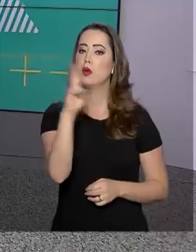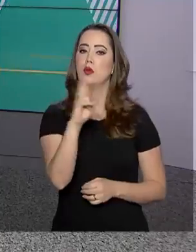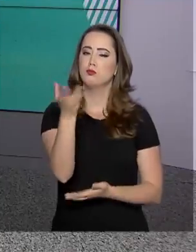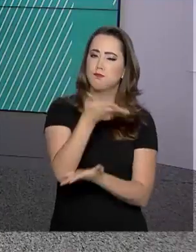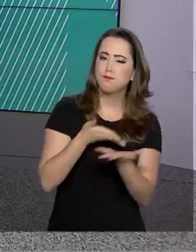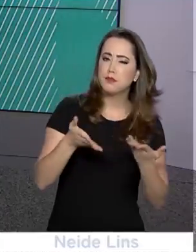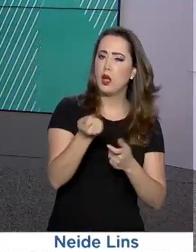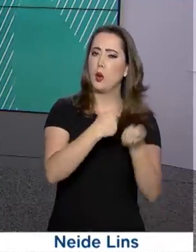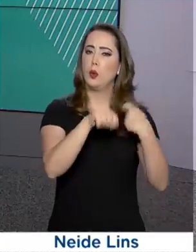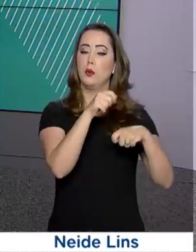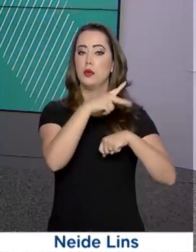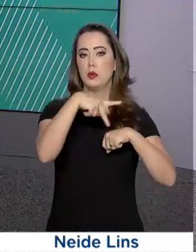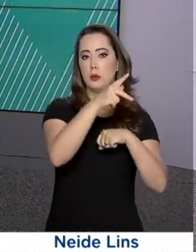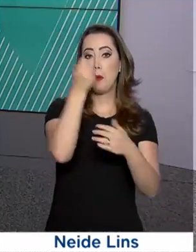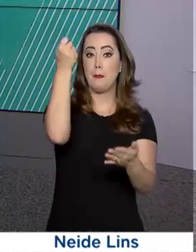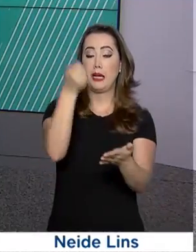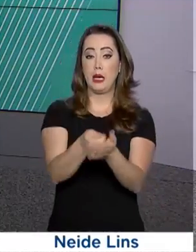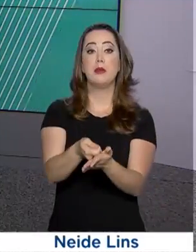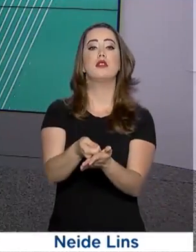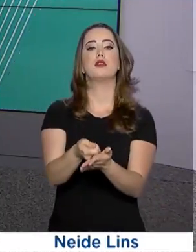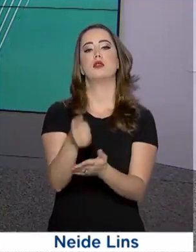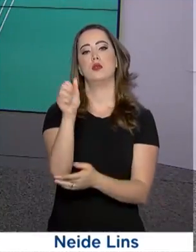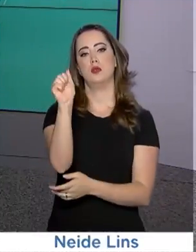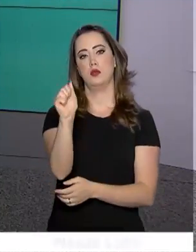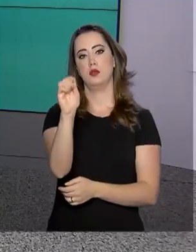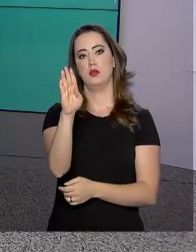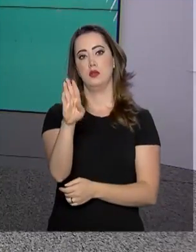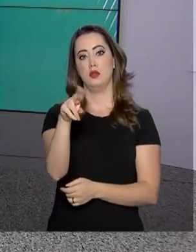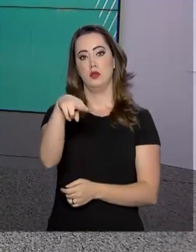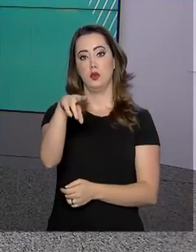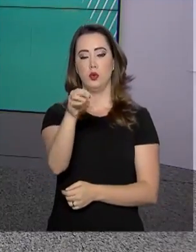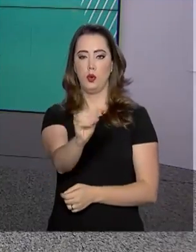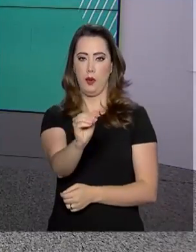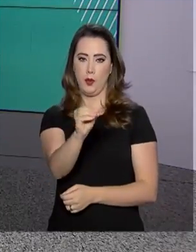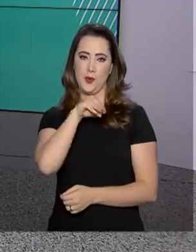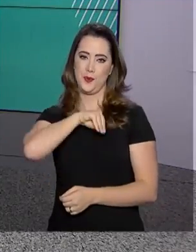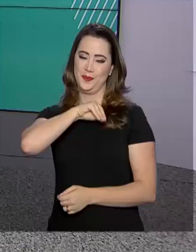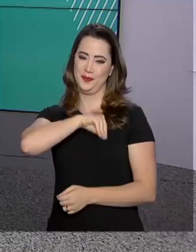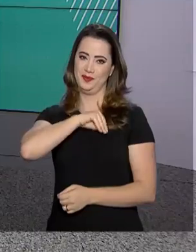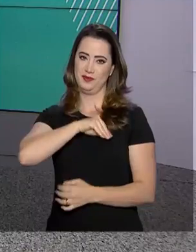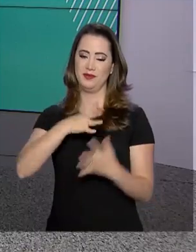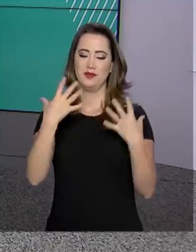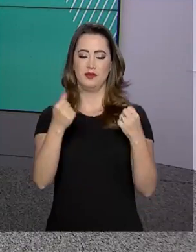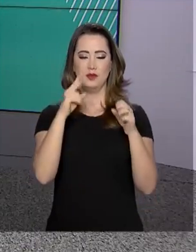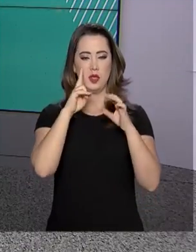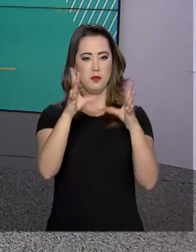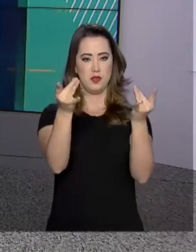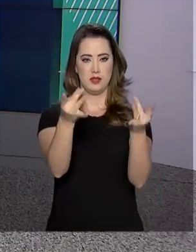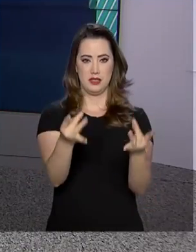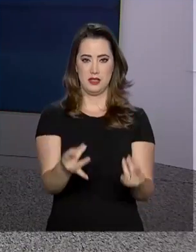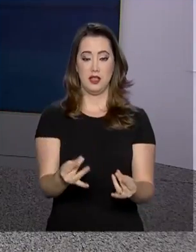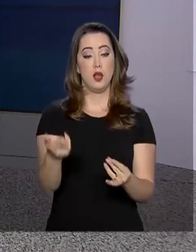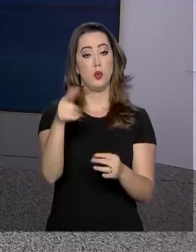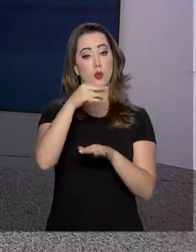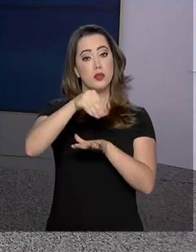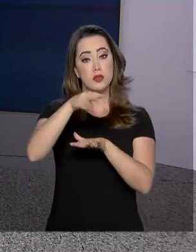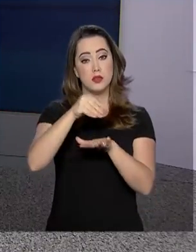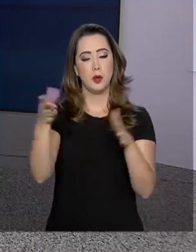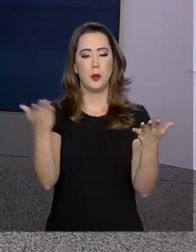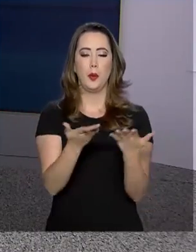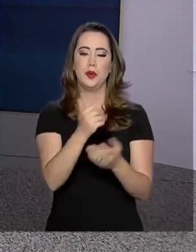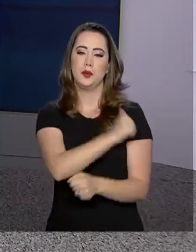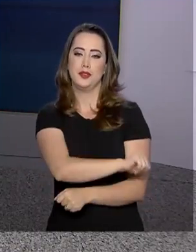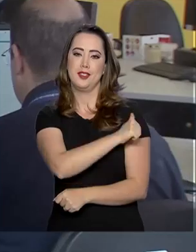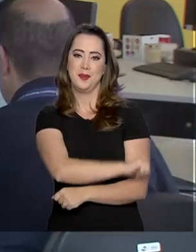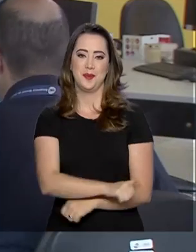a economia do país com o pagamento do abono salarial. A repórter Priscila Terezo tem outras informações direto da nossa redação no Rio de